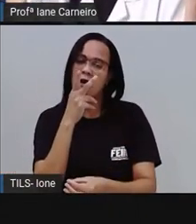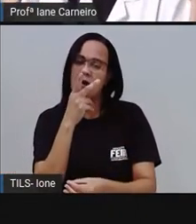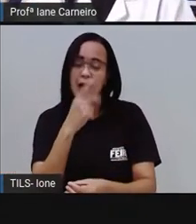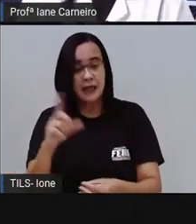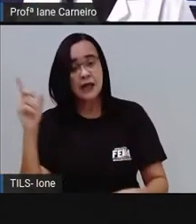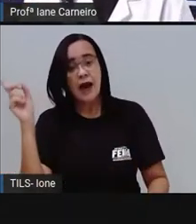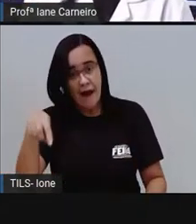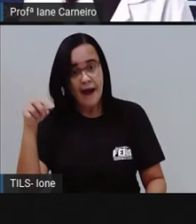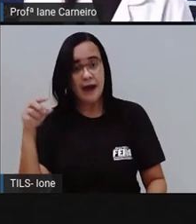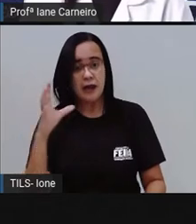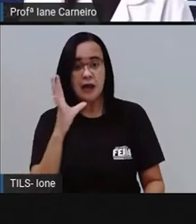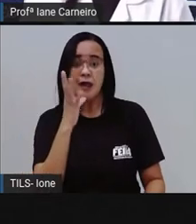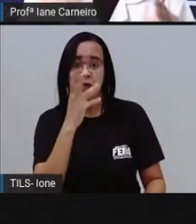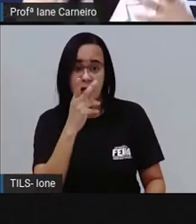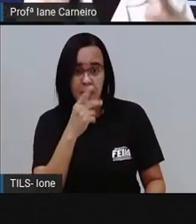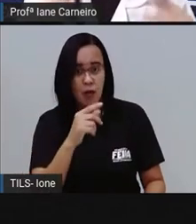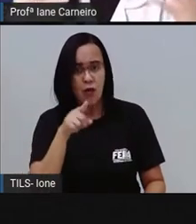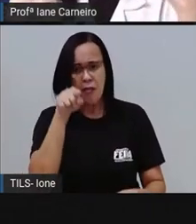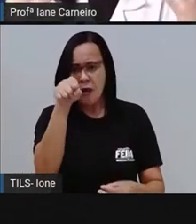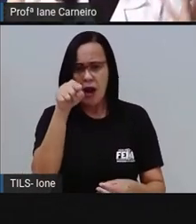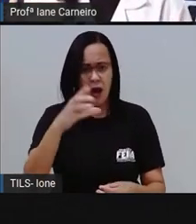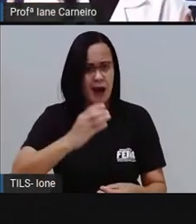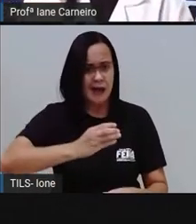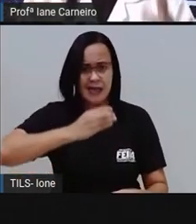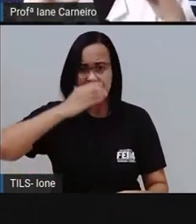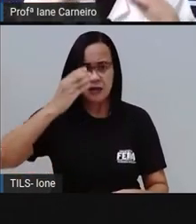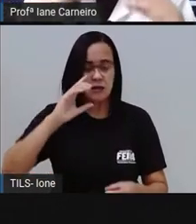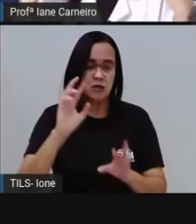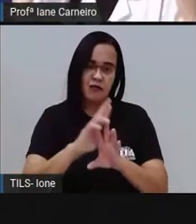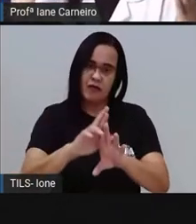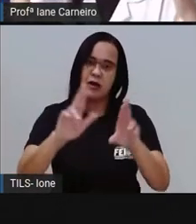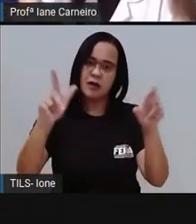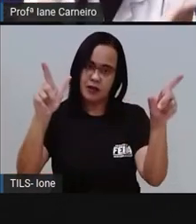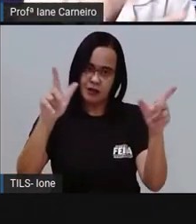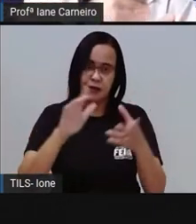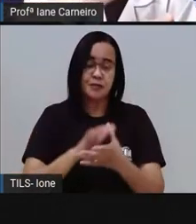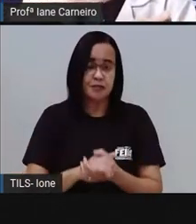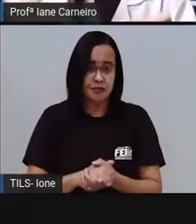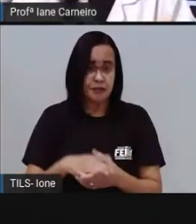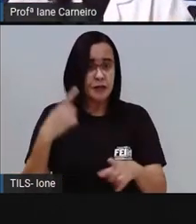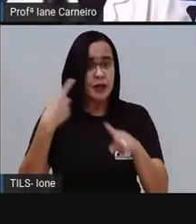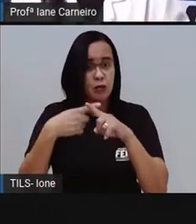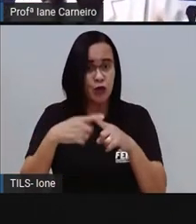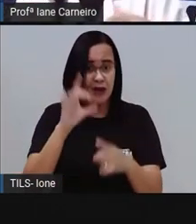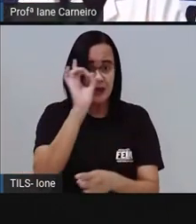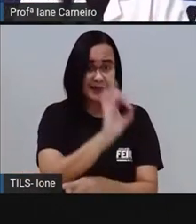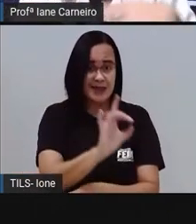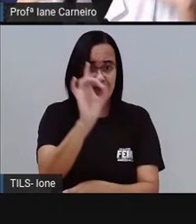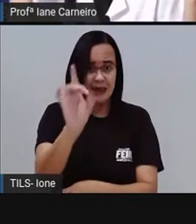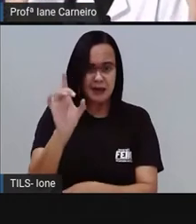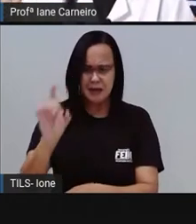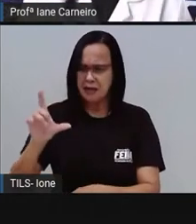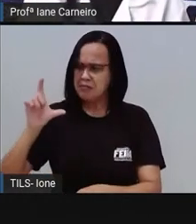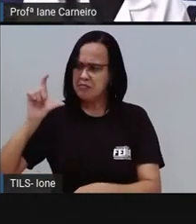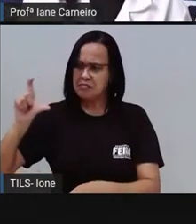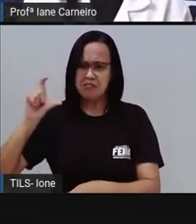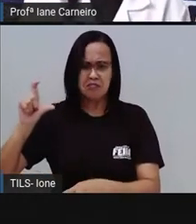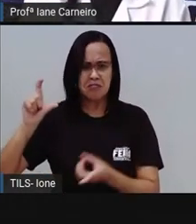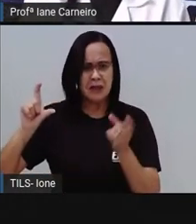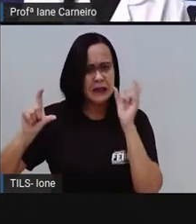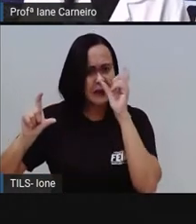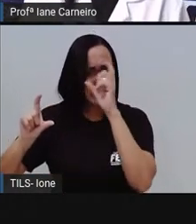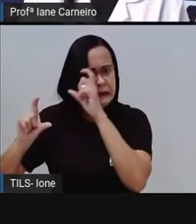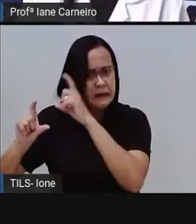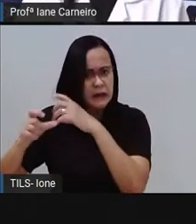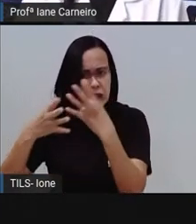irem se desfazendo, e cada produto tem um tempo determinado para ele se decompor